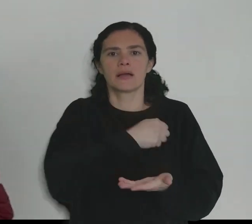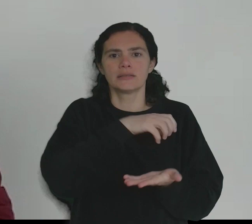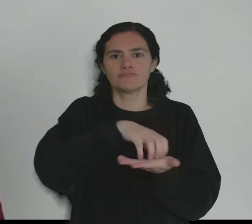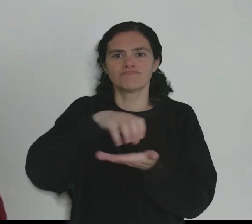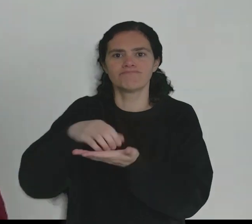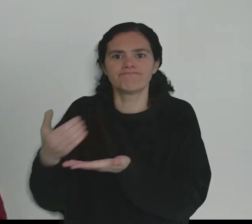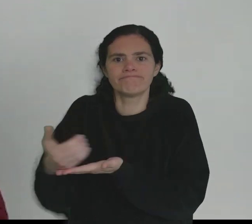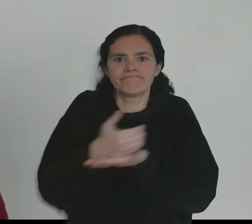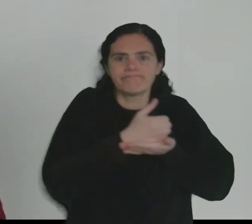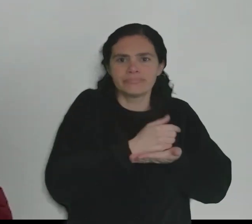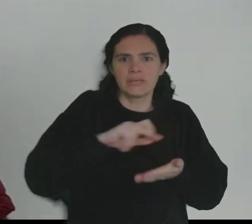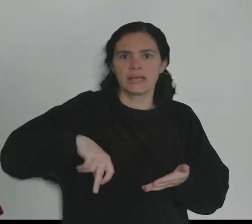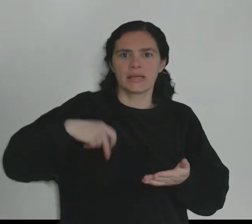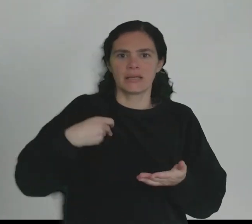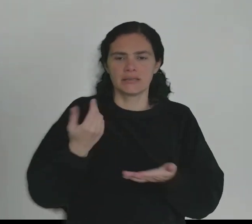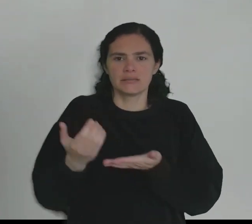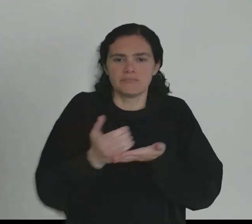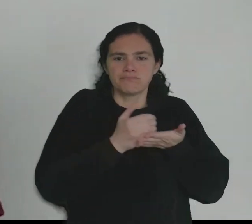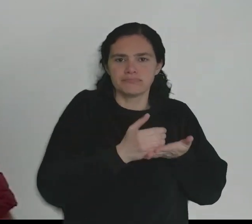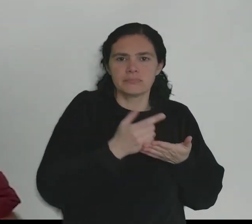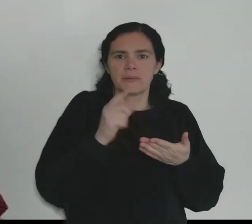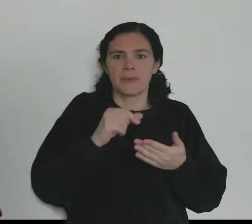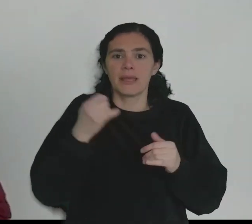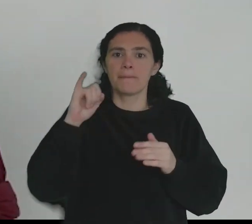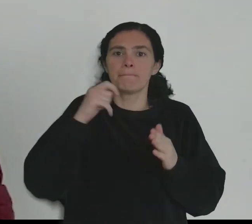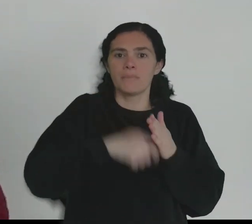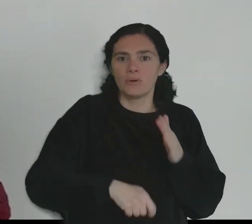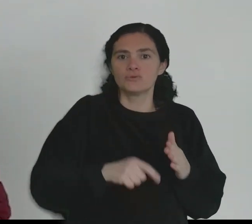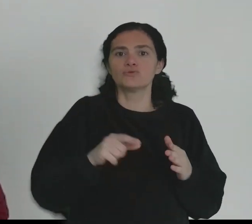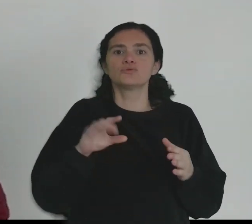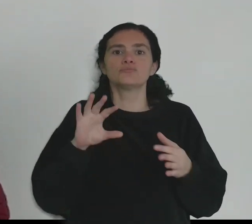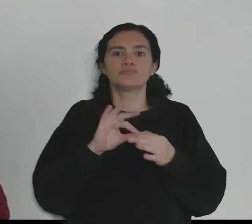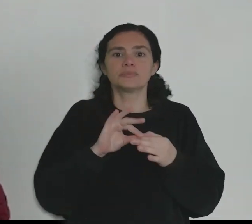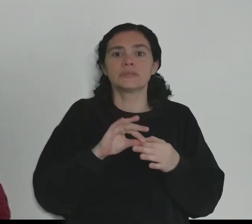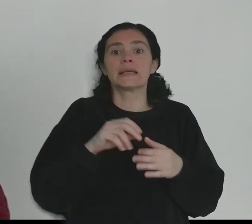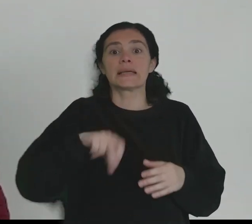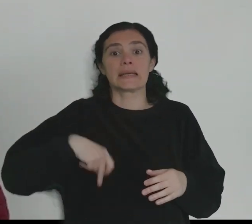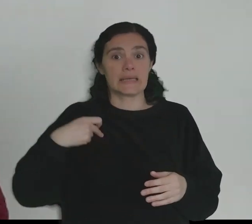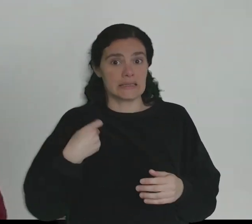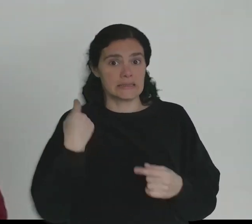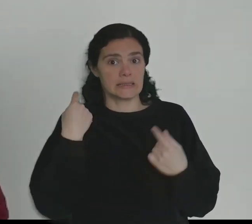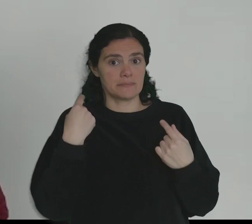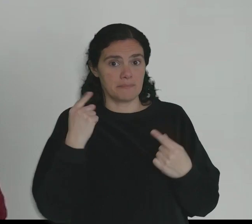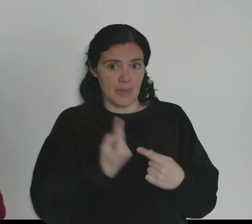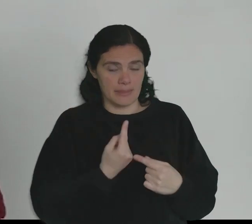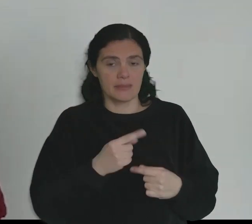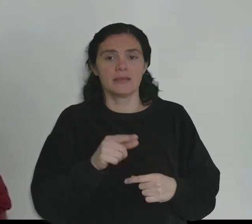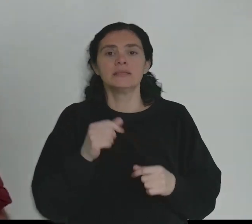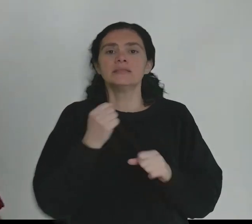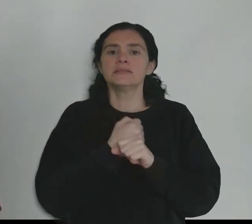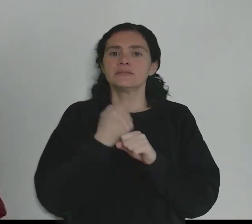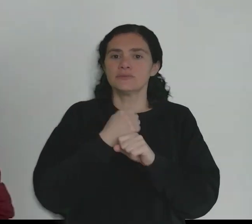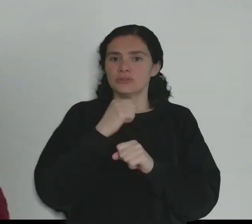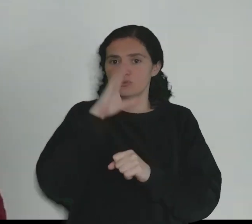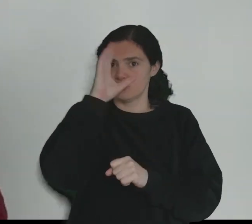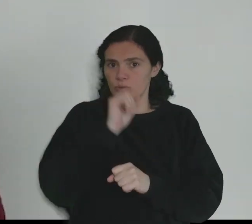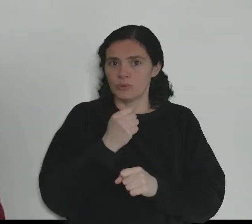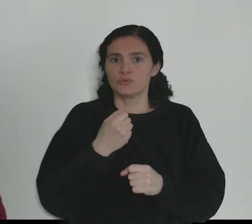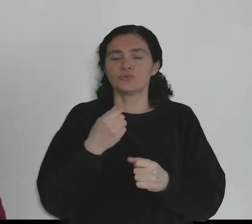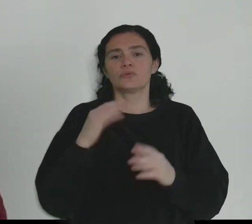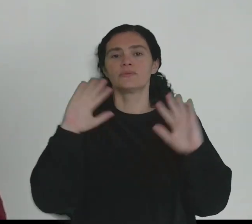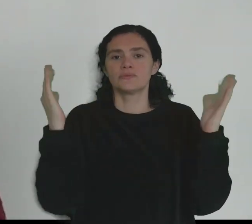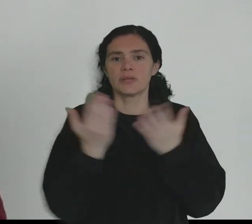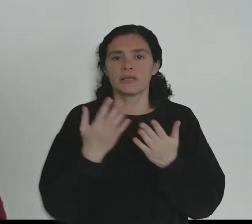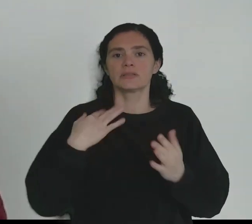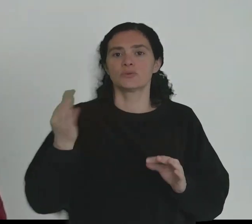também ao património acumulado, à riqueza, portanto impostos sobre o rendimento, mas também impostos sobre a riqueza, serviços públicos,